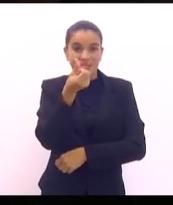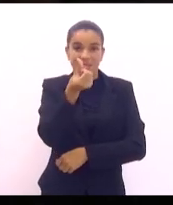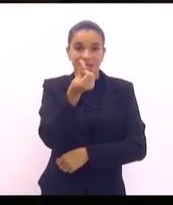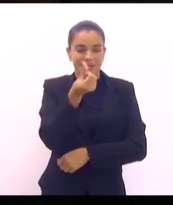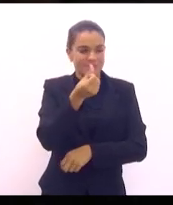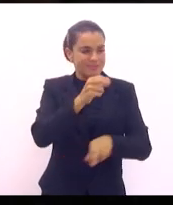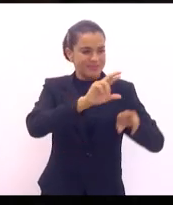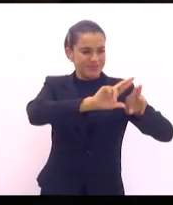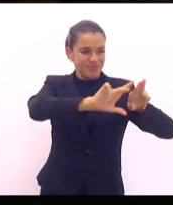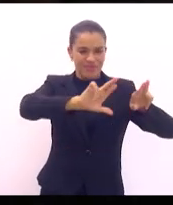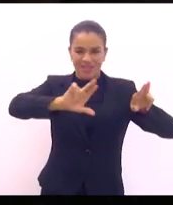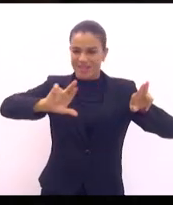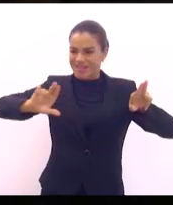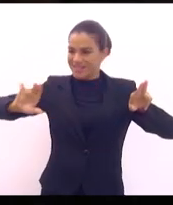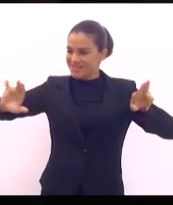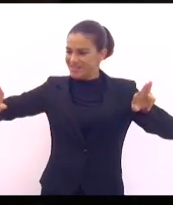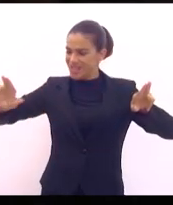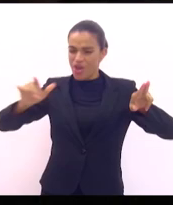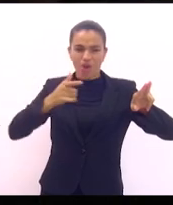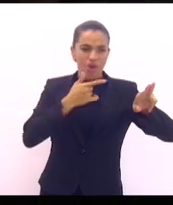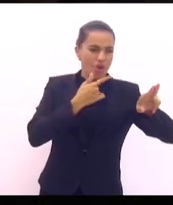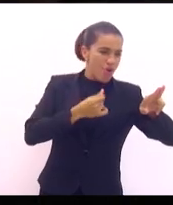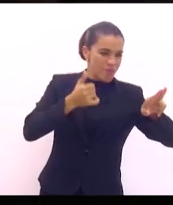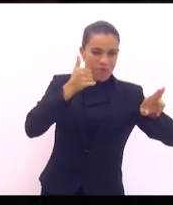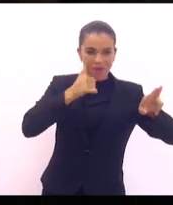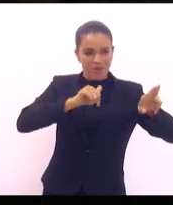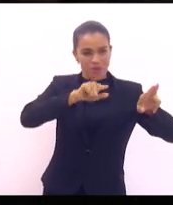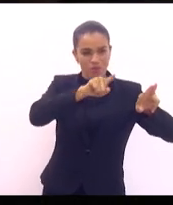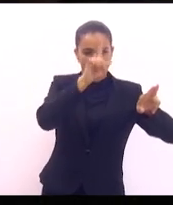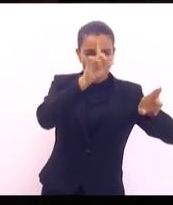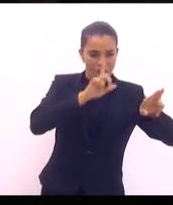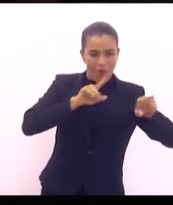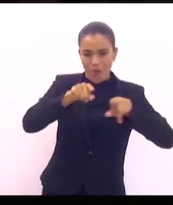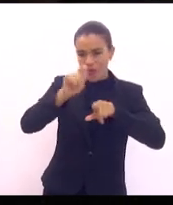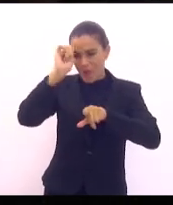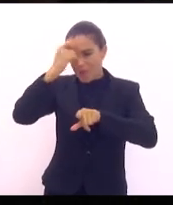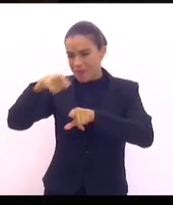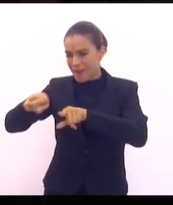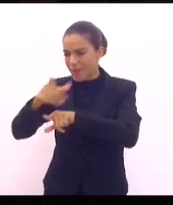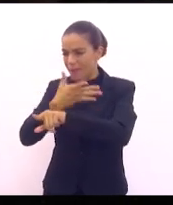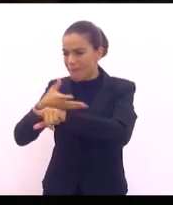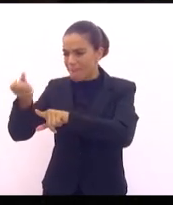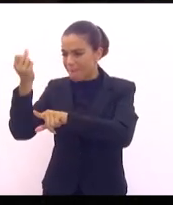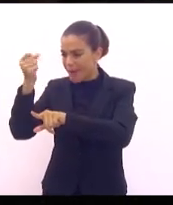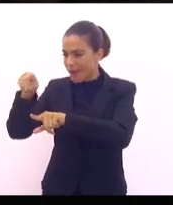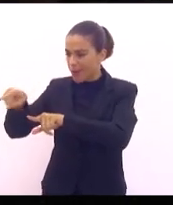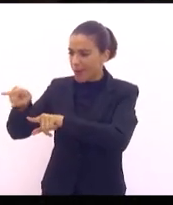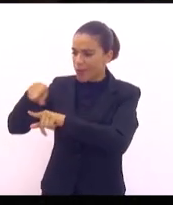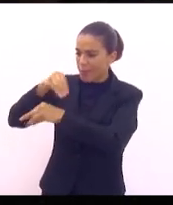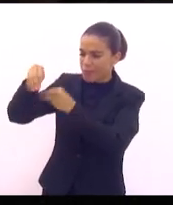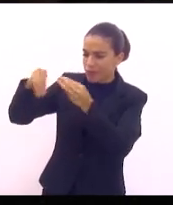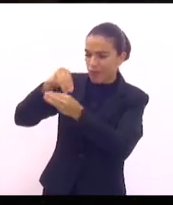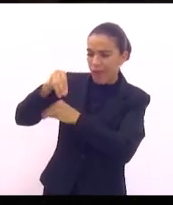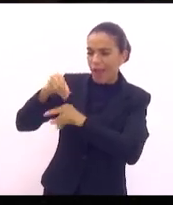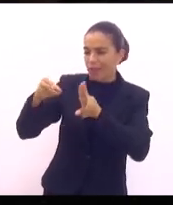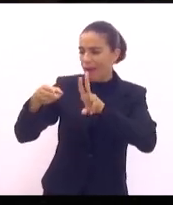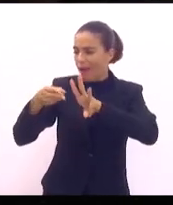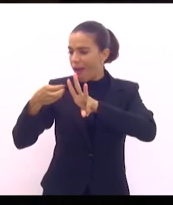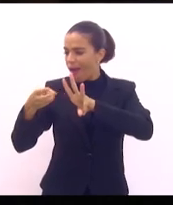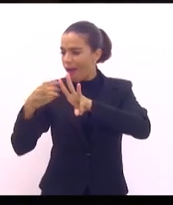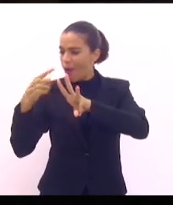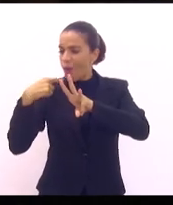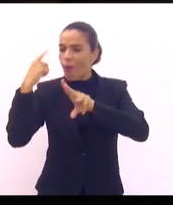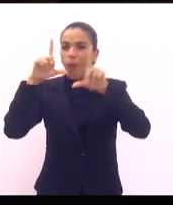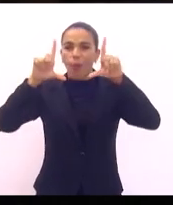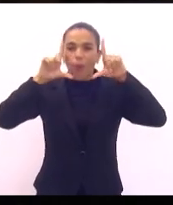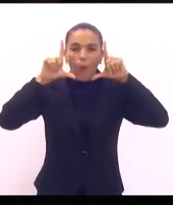totalmente diferentes entre homens e mulheres. um é louro, outro é preto, outro é branco, outro é mulato, tudo diferente, as caras são